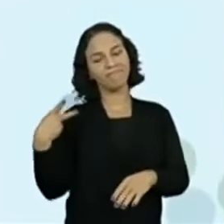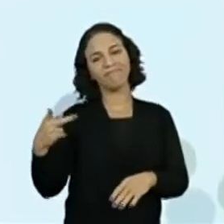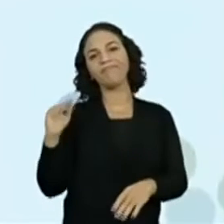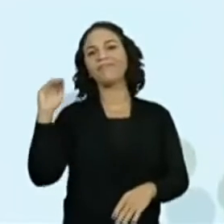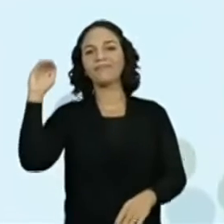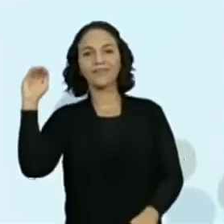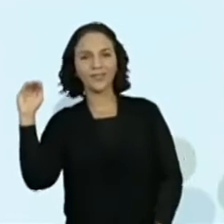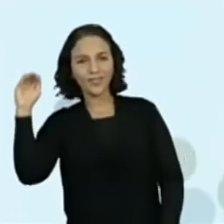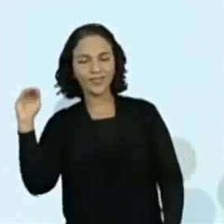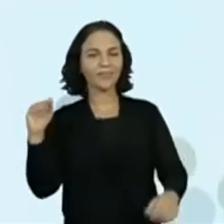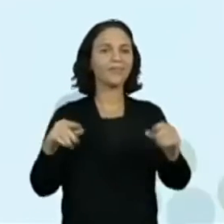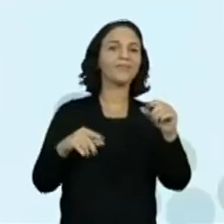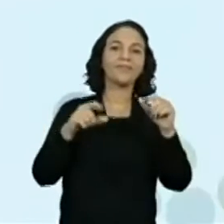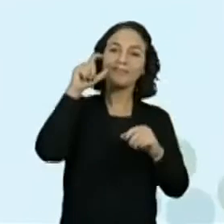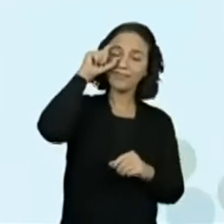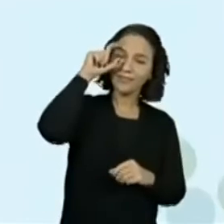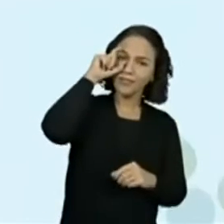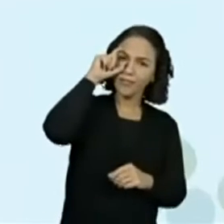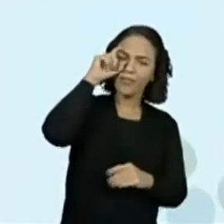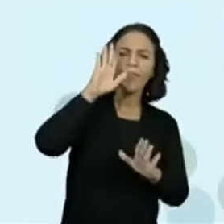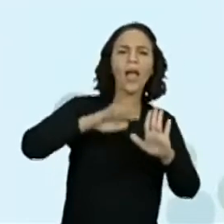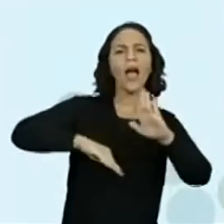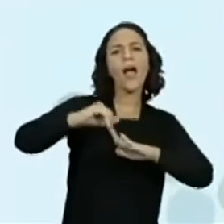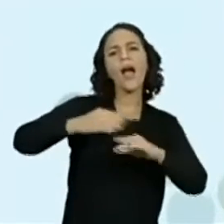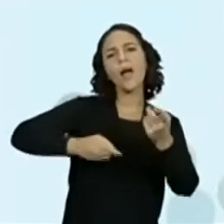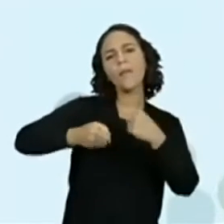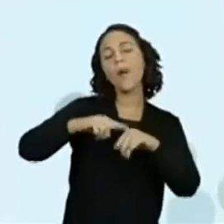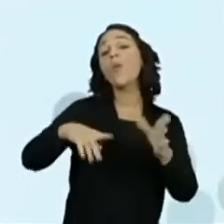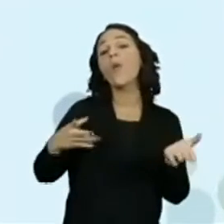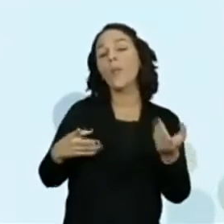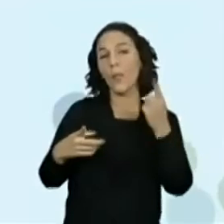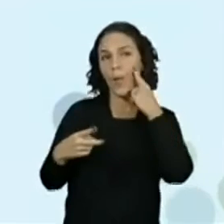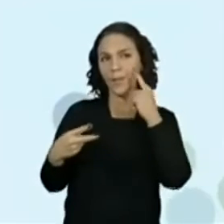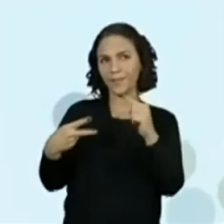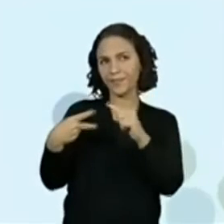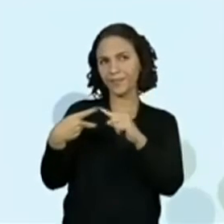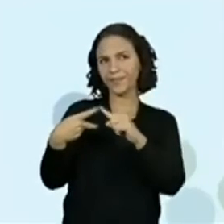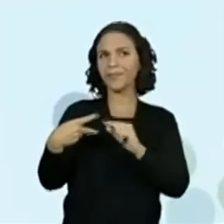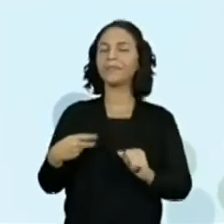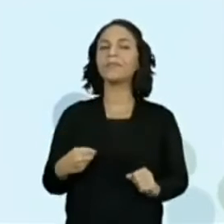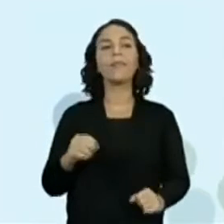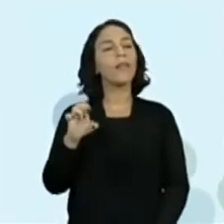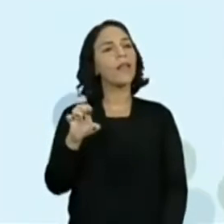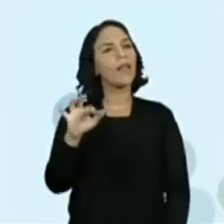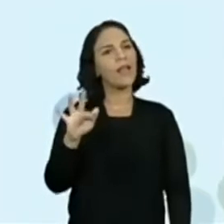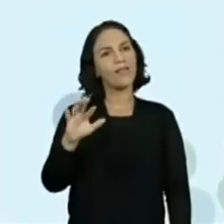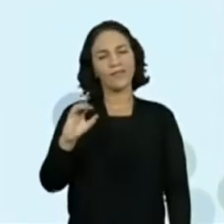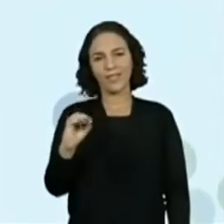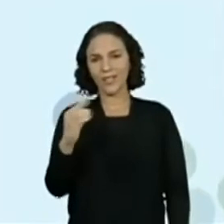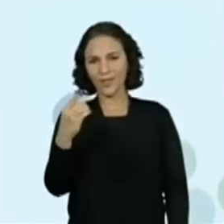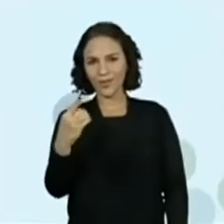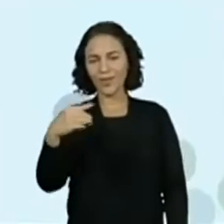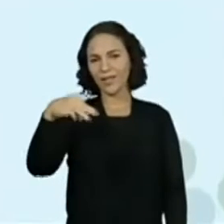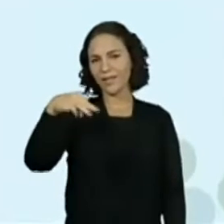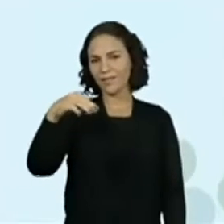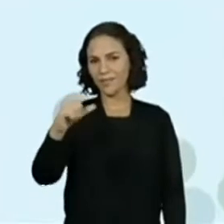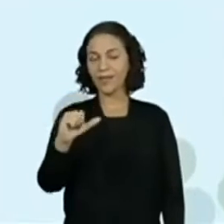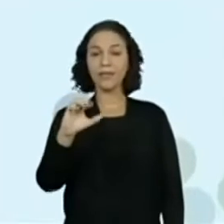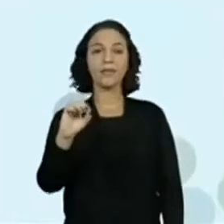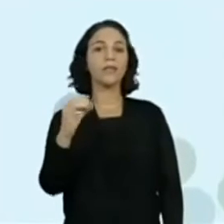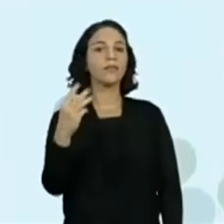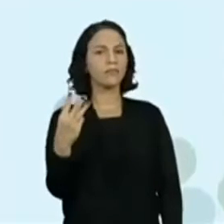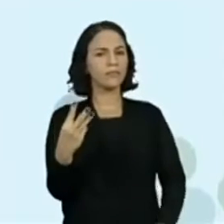professora Joyce. E quais são as habilidades, professora? A primeira habilidade, o código é EF01MA03.